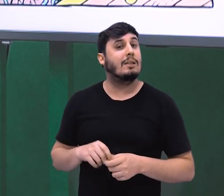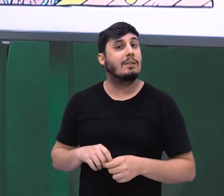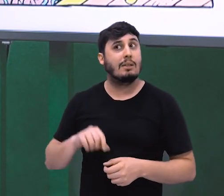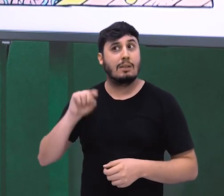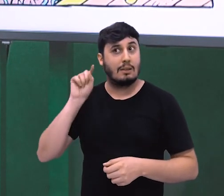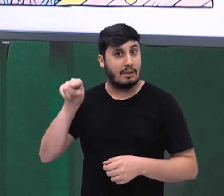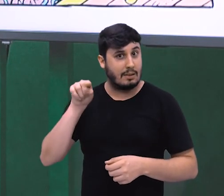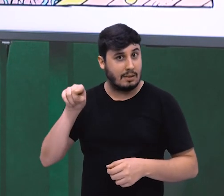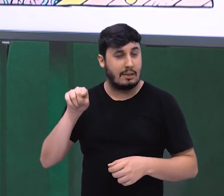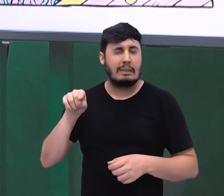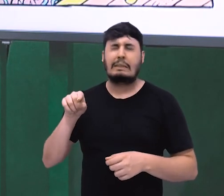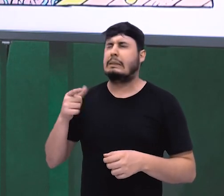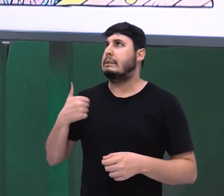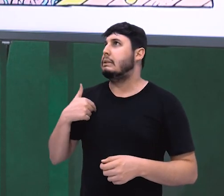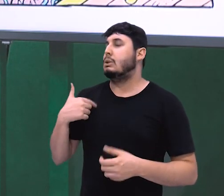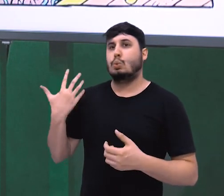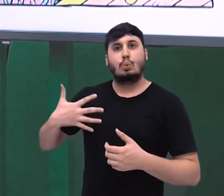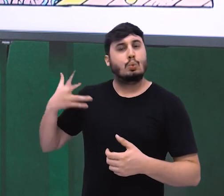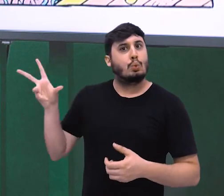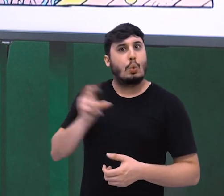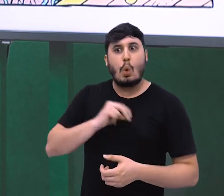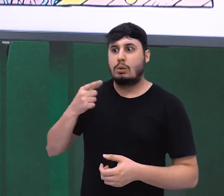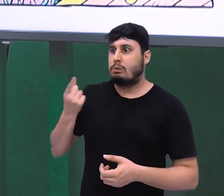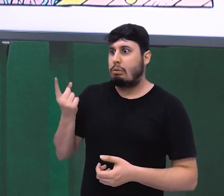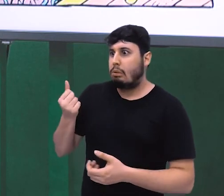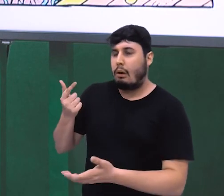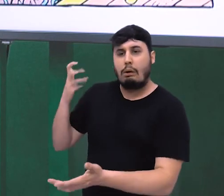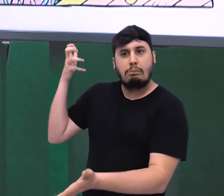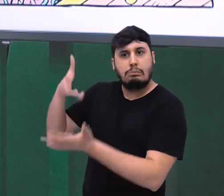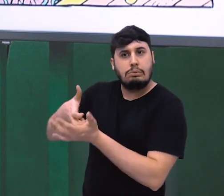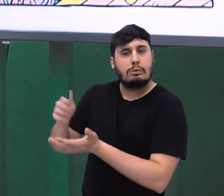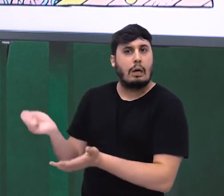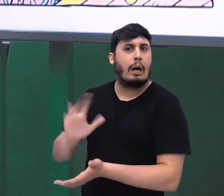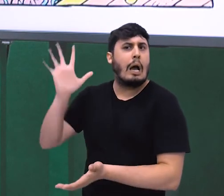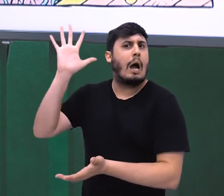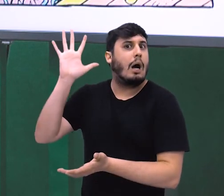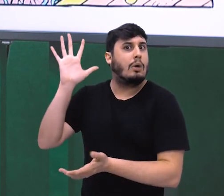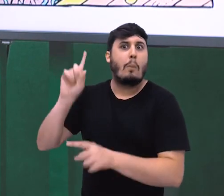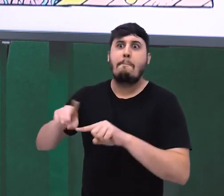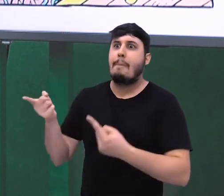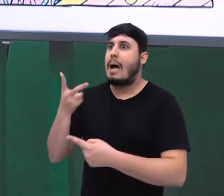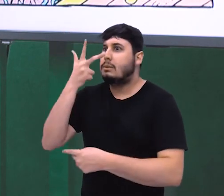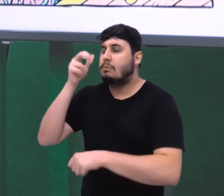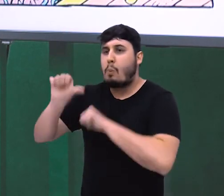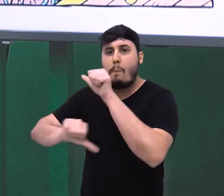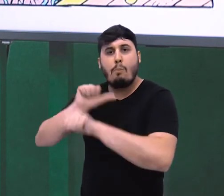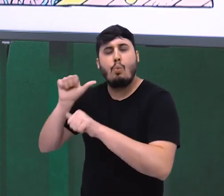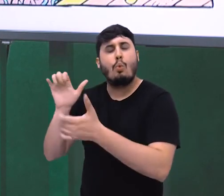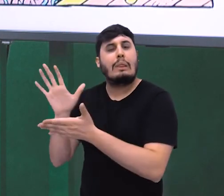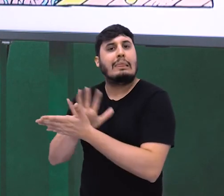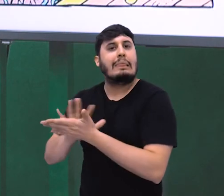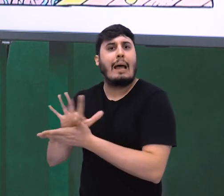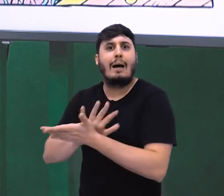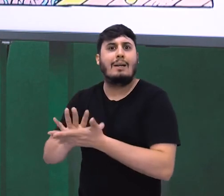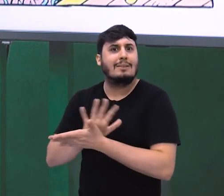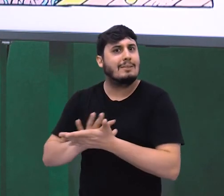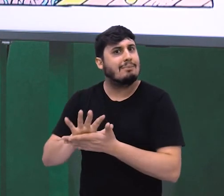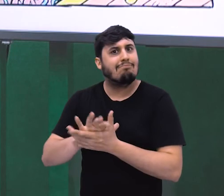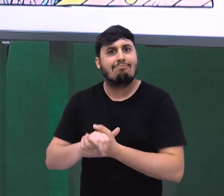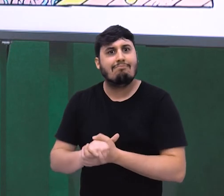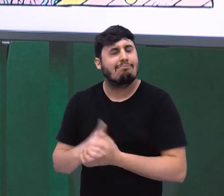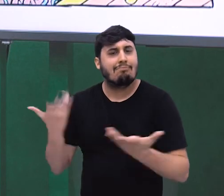tecnologia e não saímos do lugar, na verdade, ele quis dizer uma fortuna em tecnologia, mas não